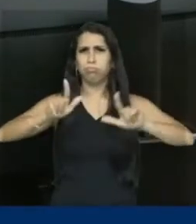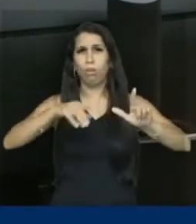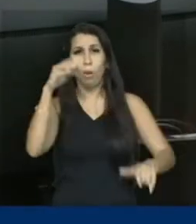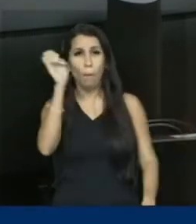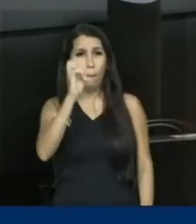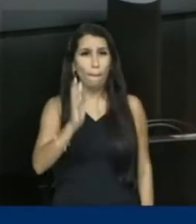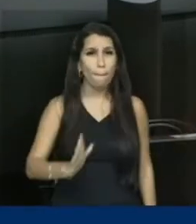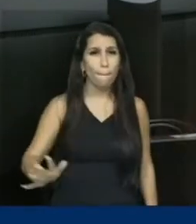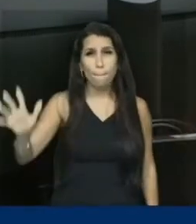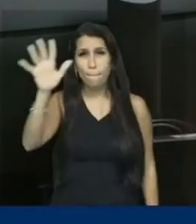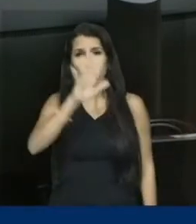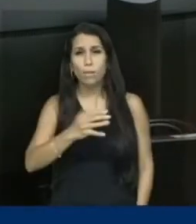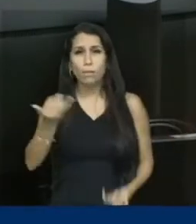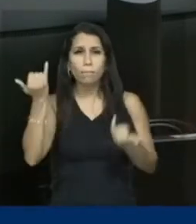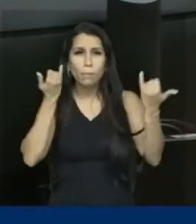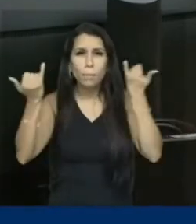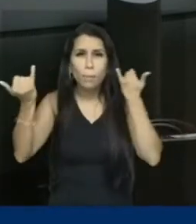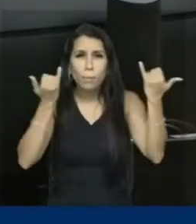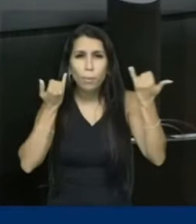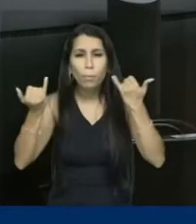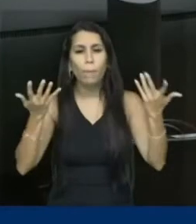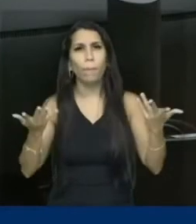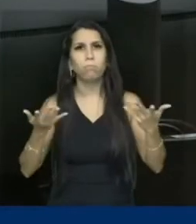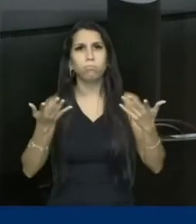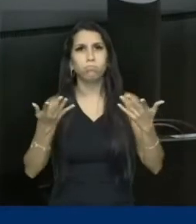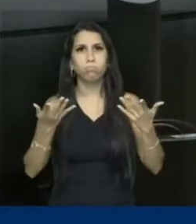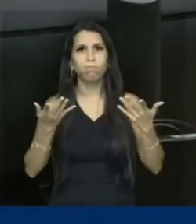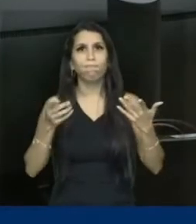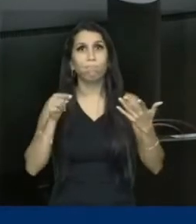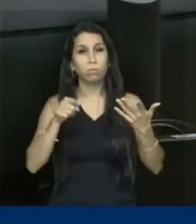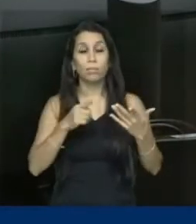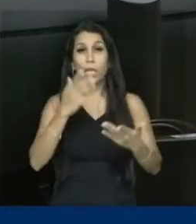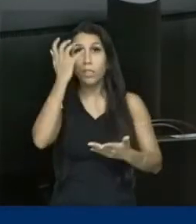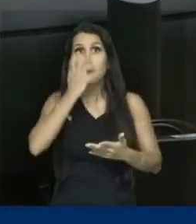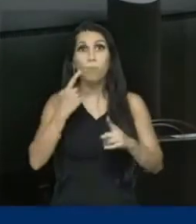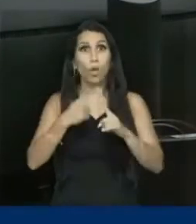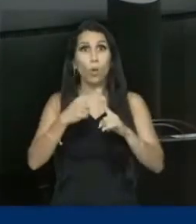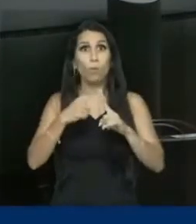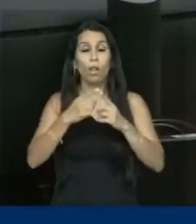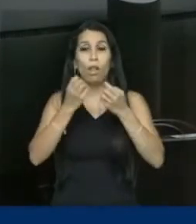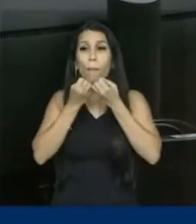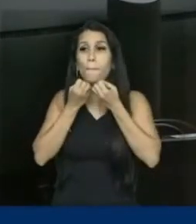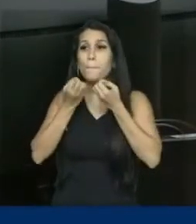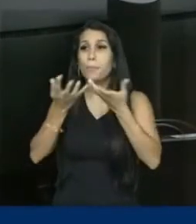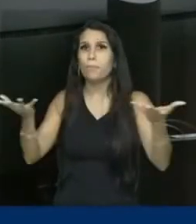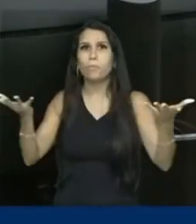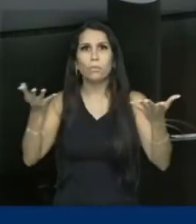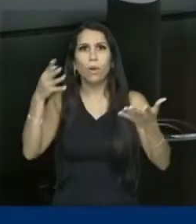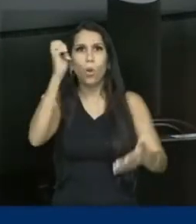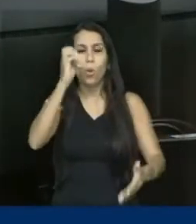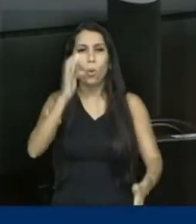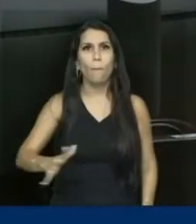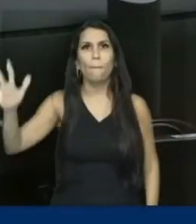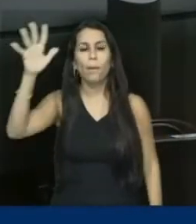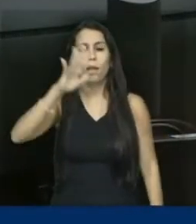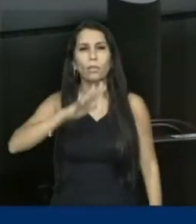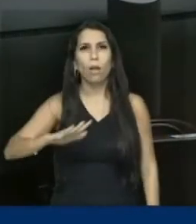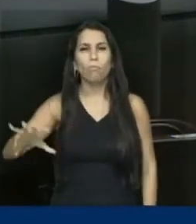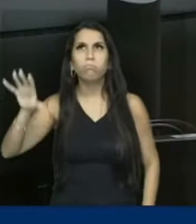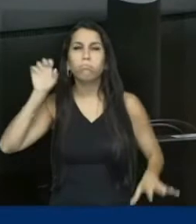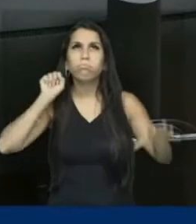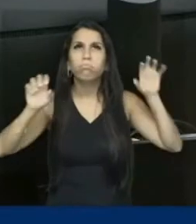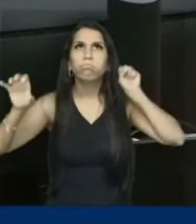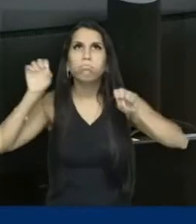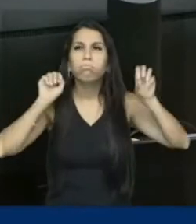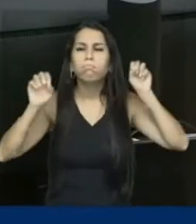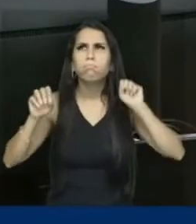ouvir, faz suas palavras ganharem. Uma amplificação, uma projeção nacional. E, portanto, as